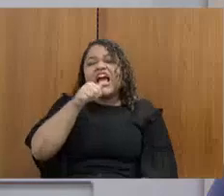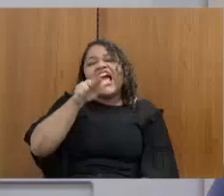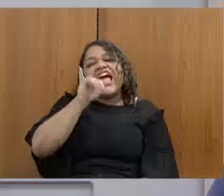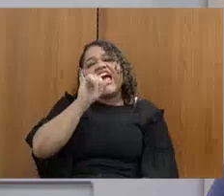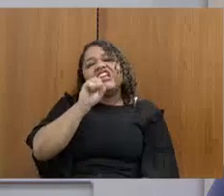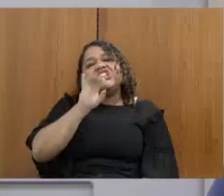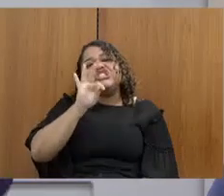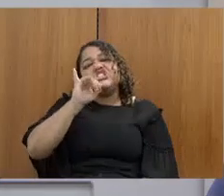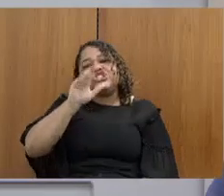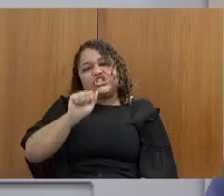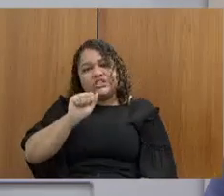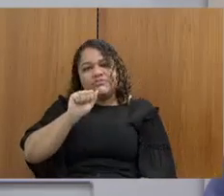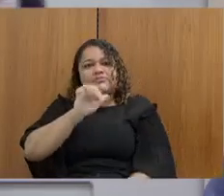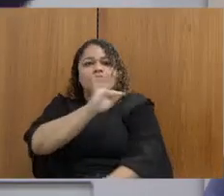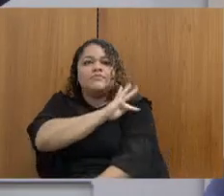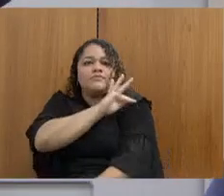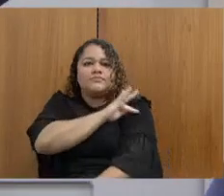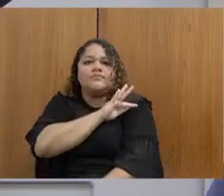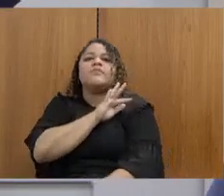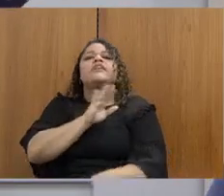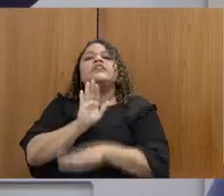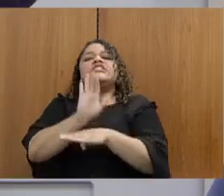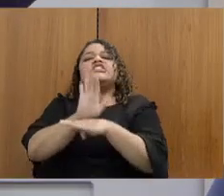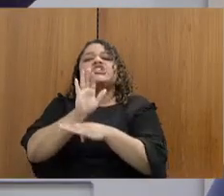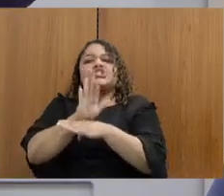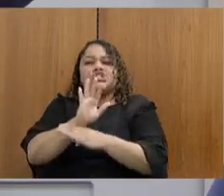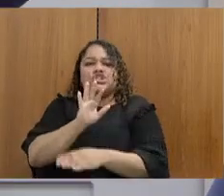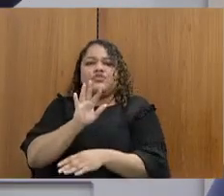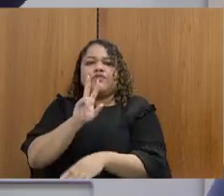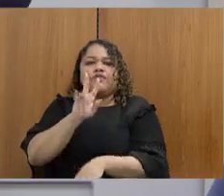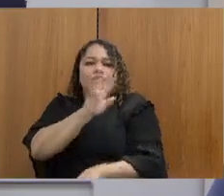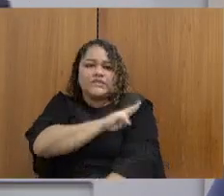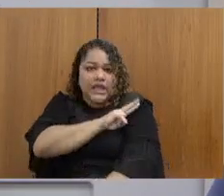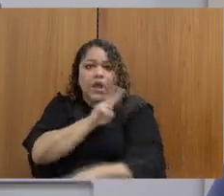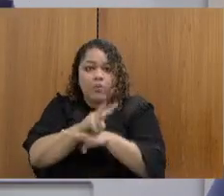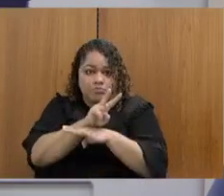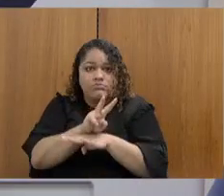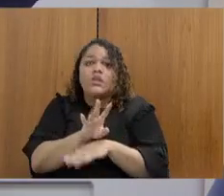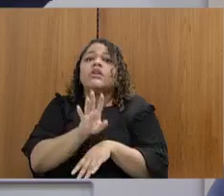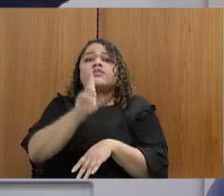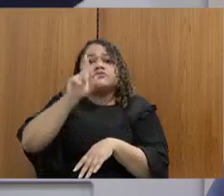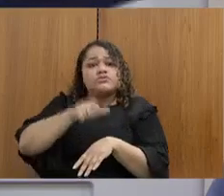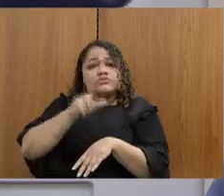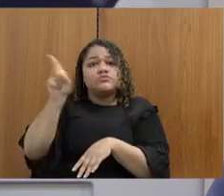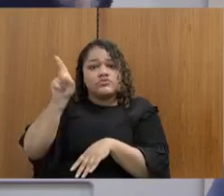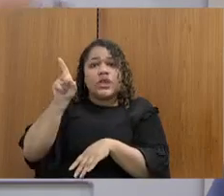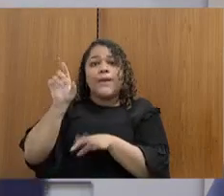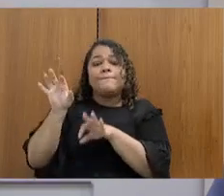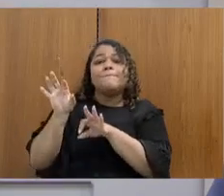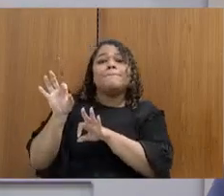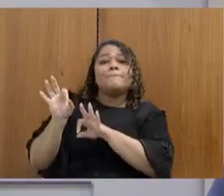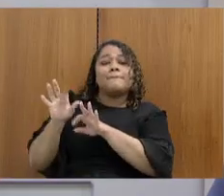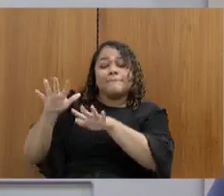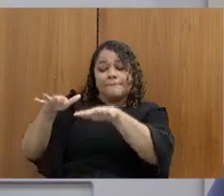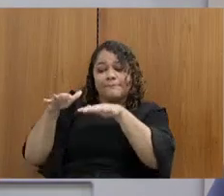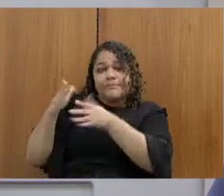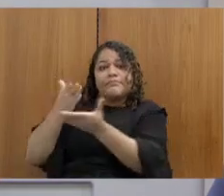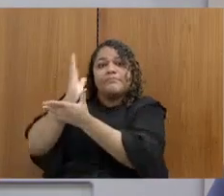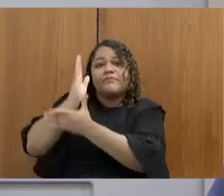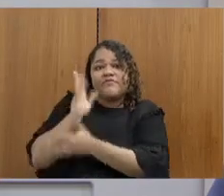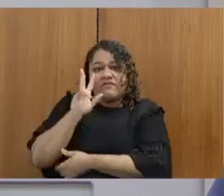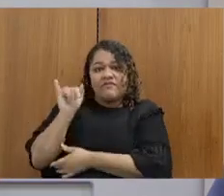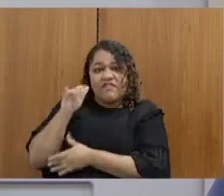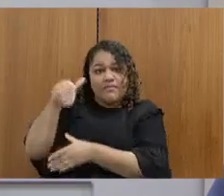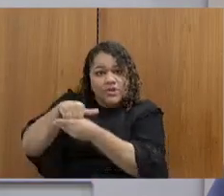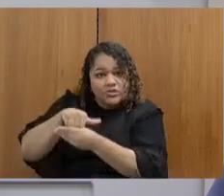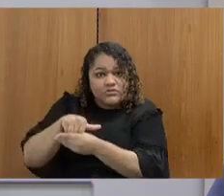incentivo fiscal. A localiza, vocês sabem, está o projeto lá no plenário, vai deixar de repassar mais jumbi da dívida que deve para o Estado, e, a partir de agora, o